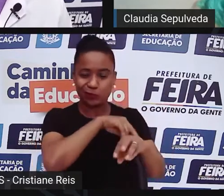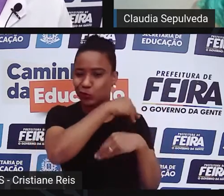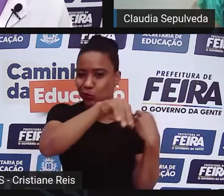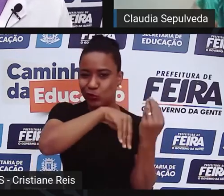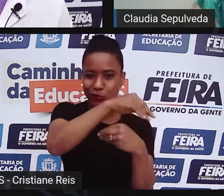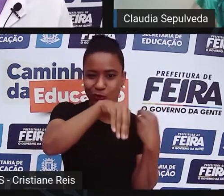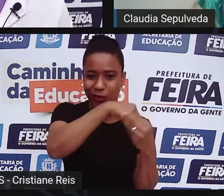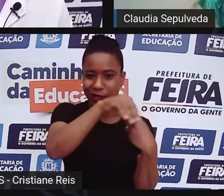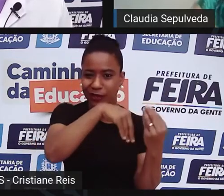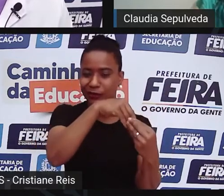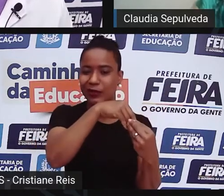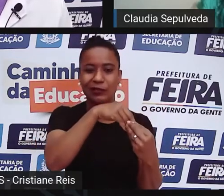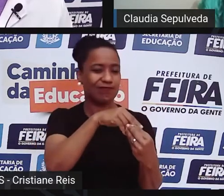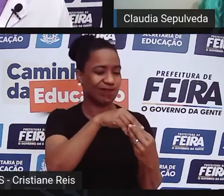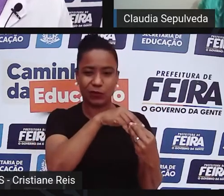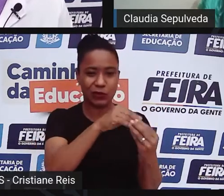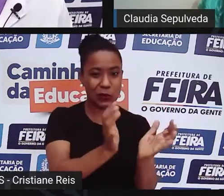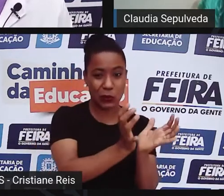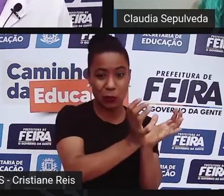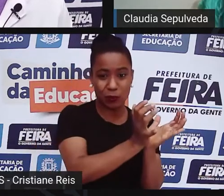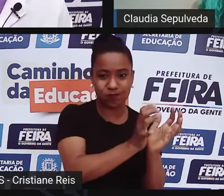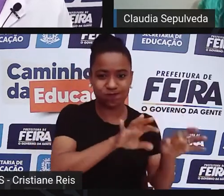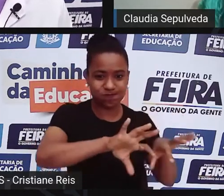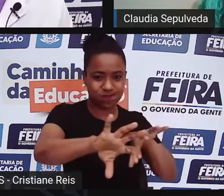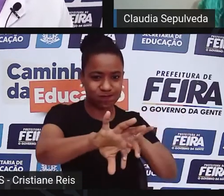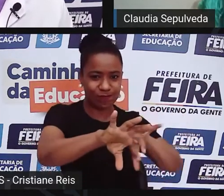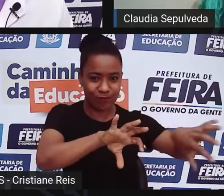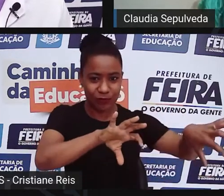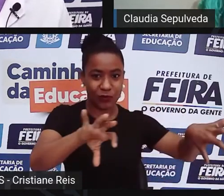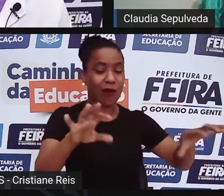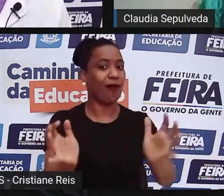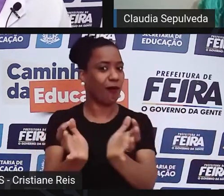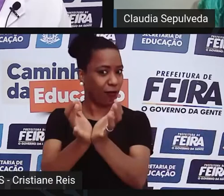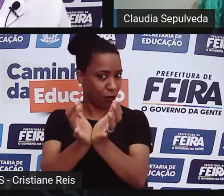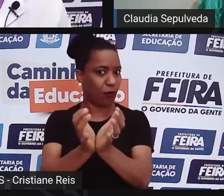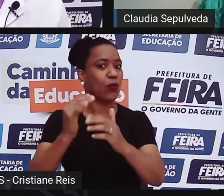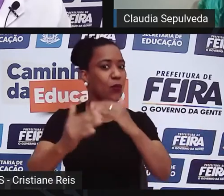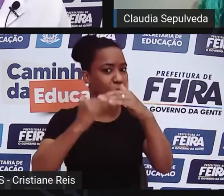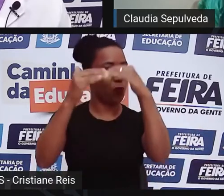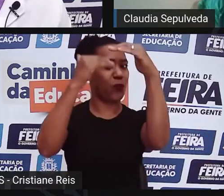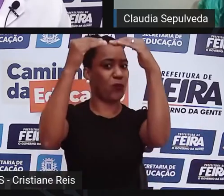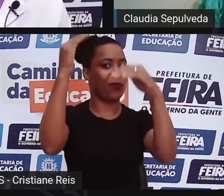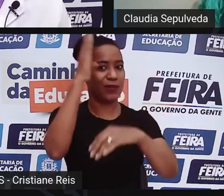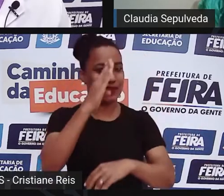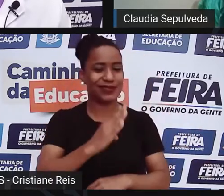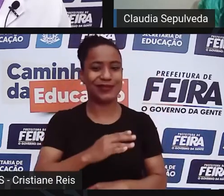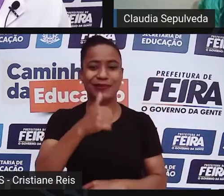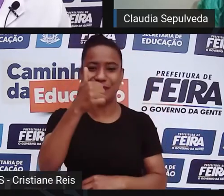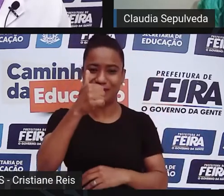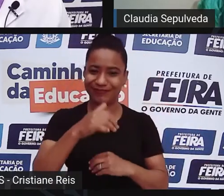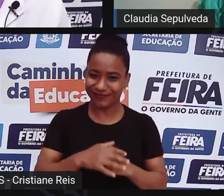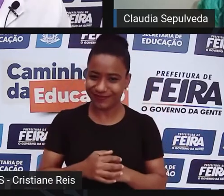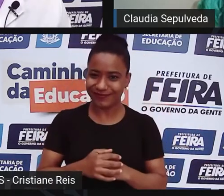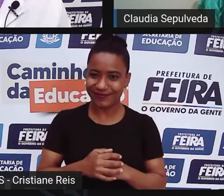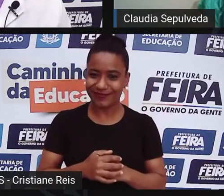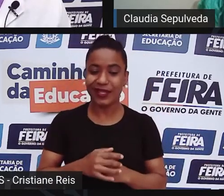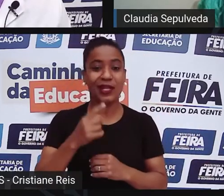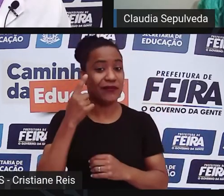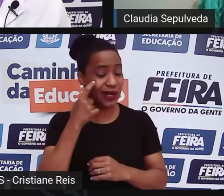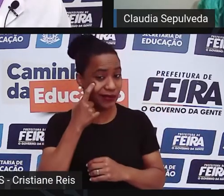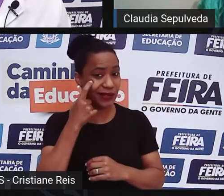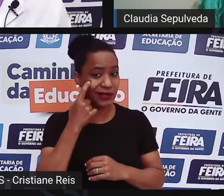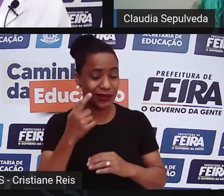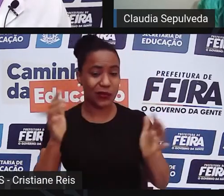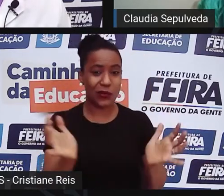de certa forma, quer dizer, que era a ideia de que a miscigenação entre os povos levava à degeneração, ou seja,